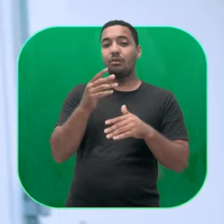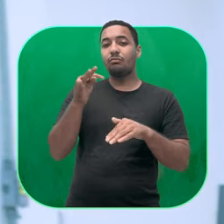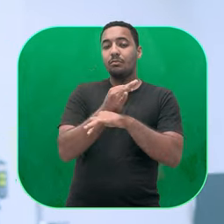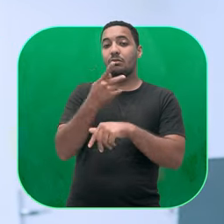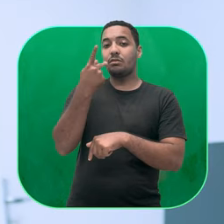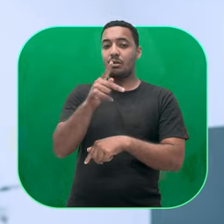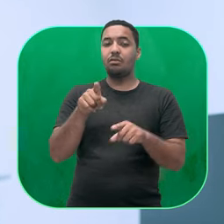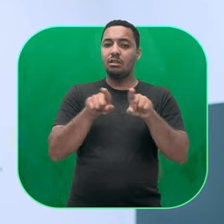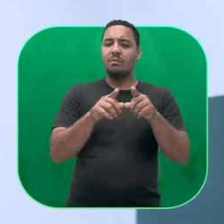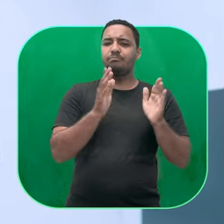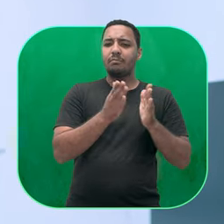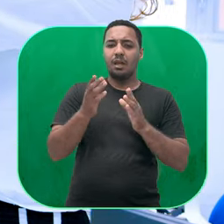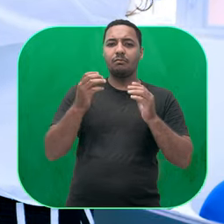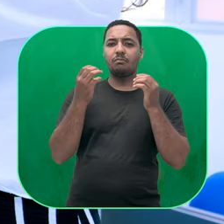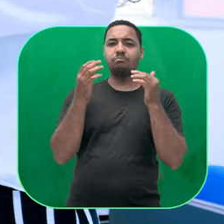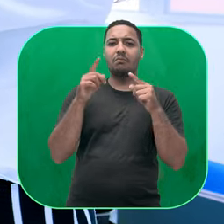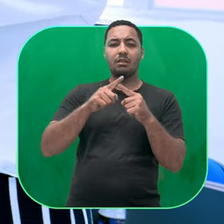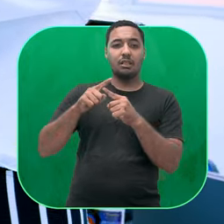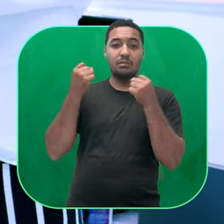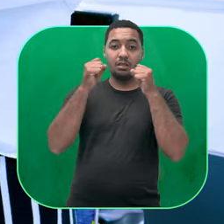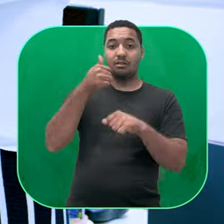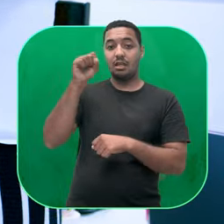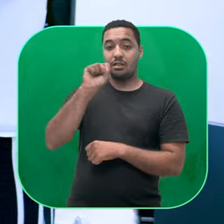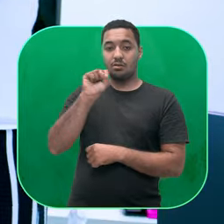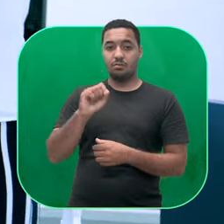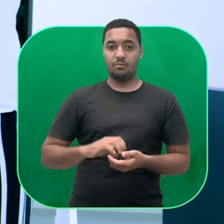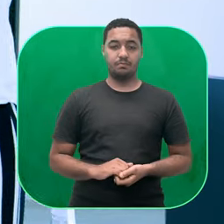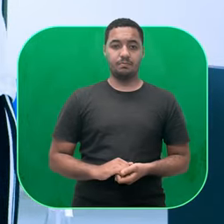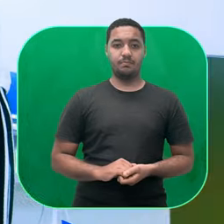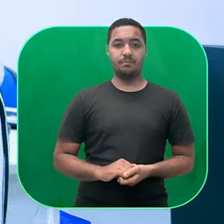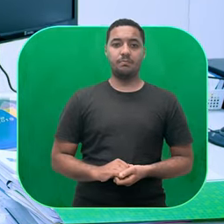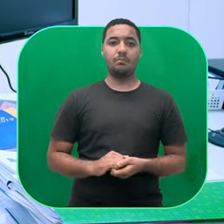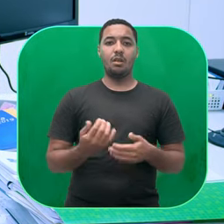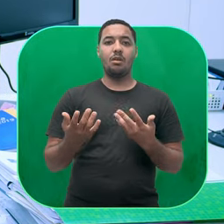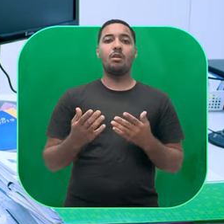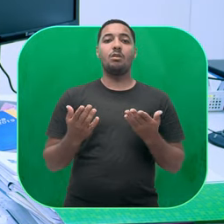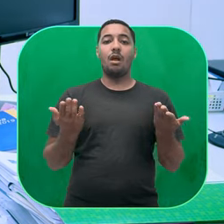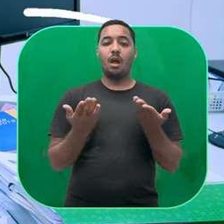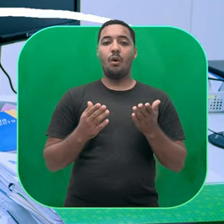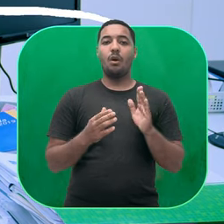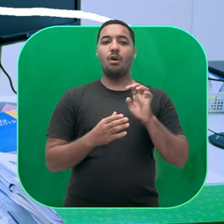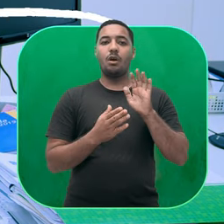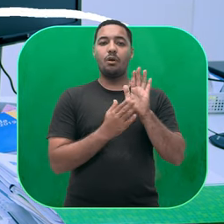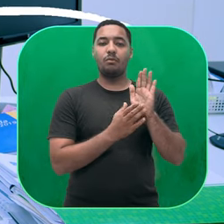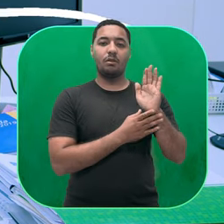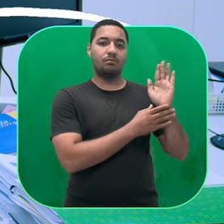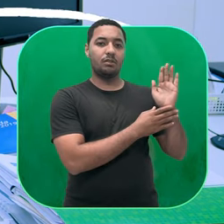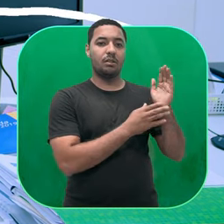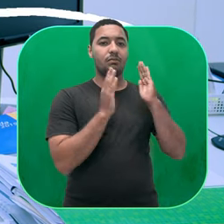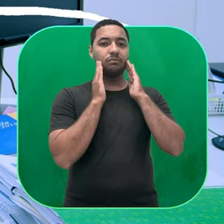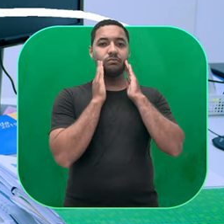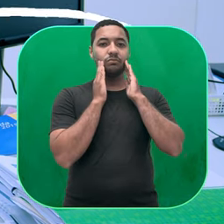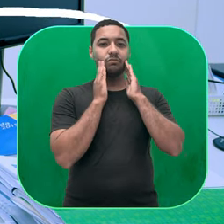e tente ampliar esse limite aos poucos. Você pode iniciar com 10 segundos para cada alongamento. Flexione seu braço esquerdo por trás do seu